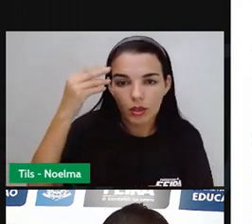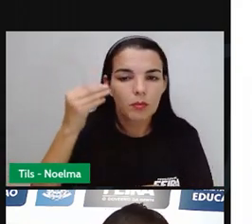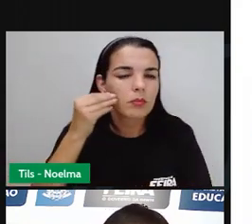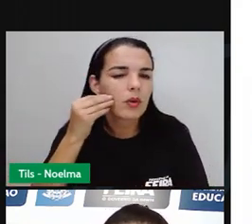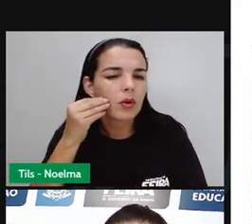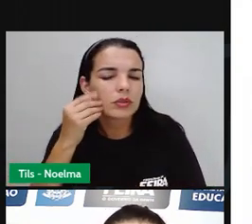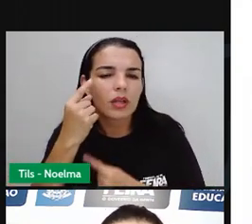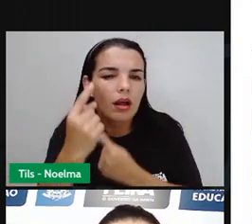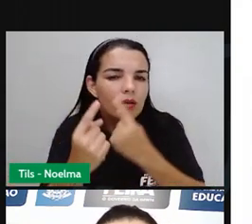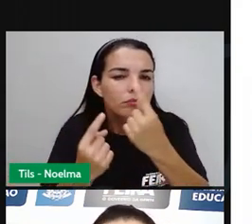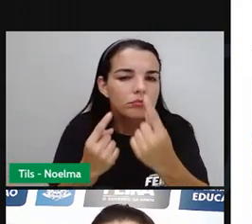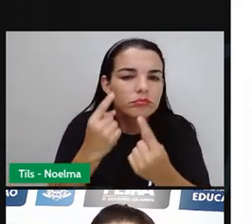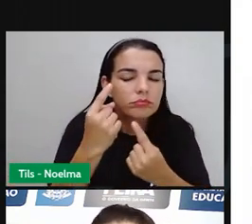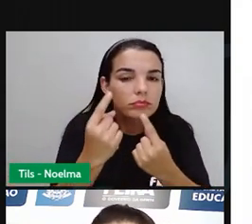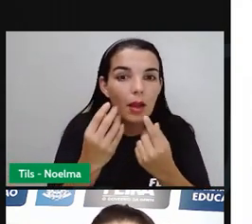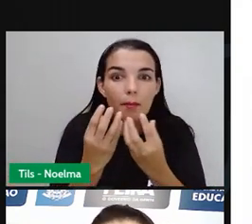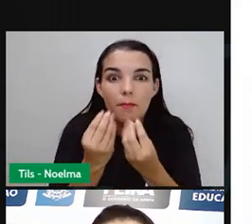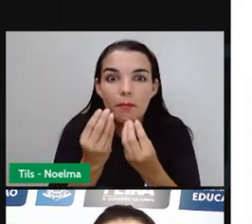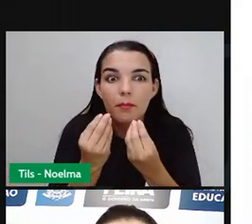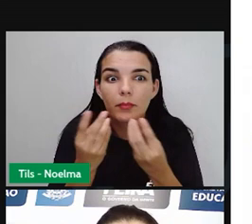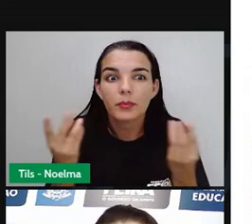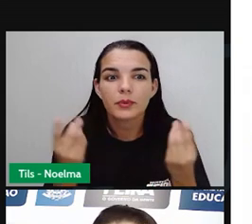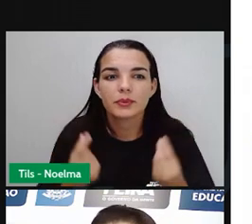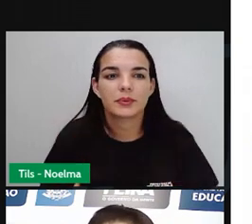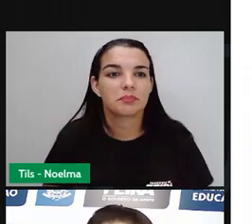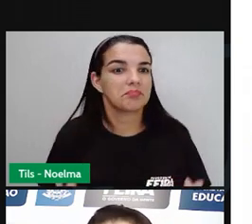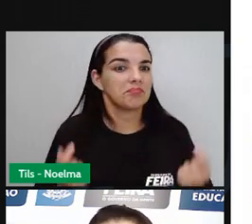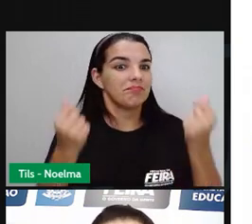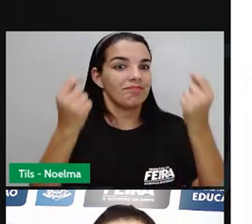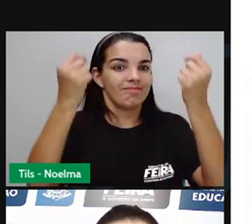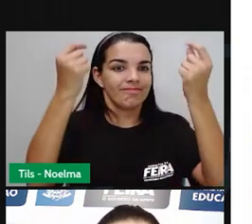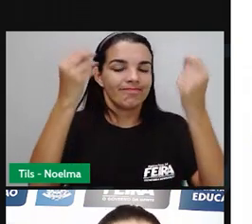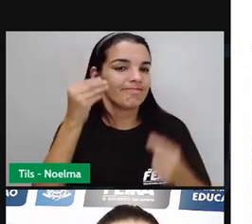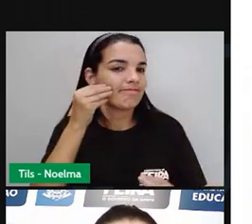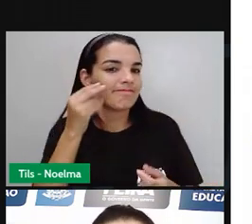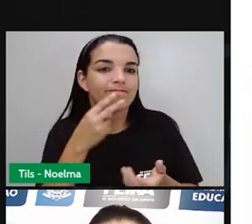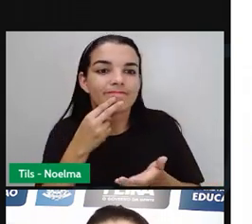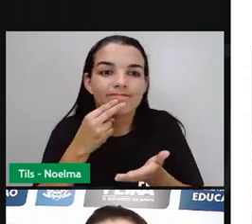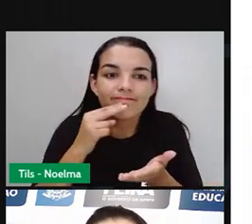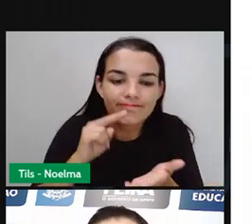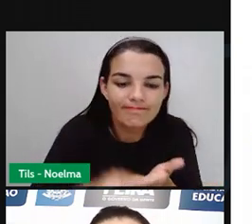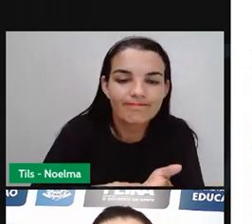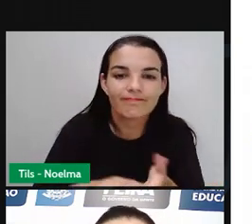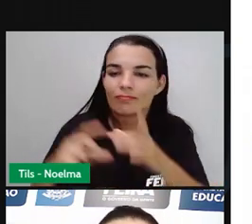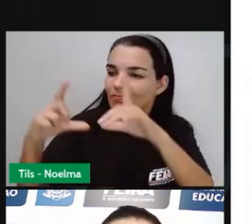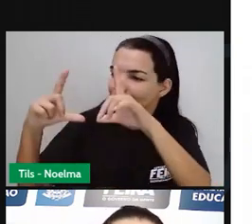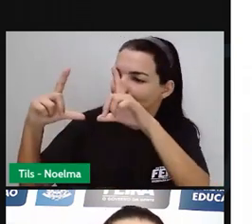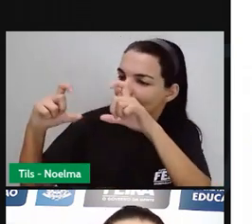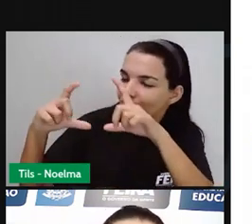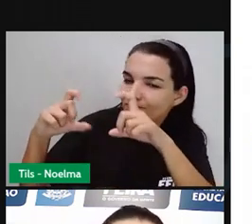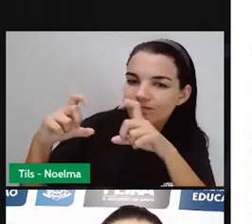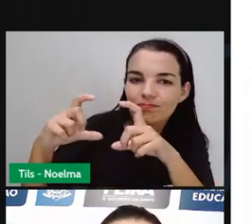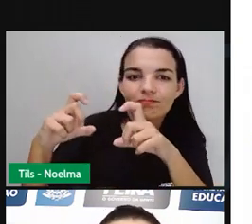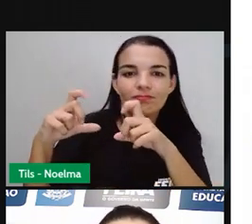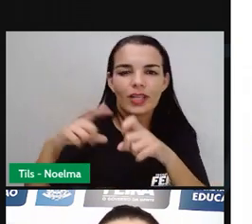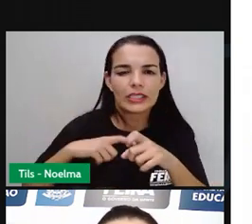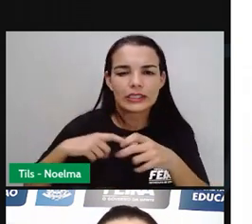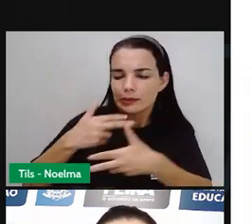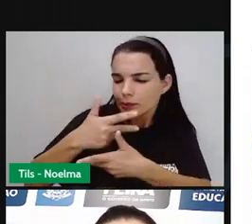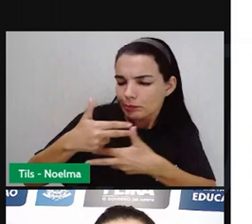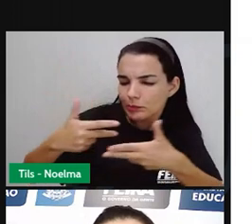um acervo bastante rico, como cartas, fotografias, alguns